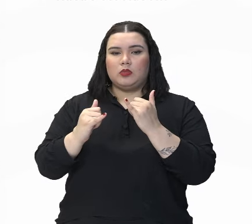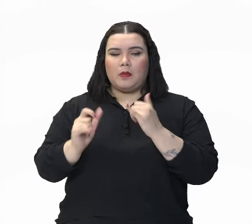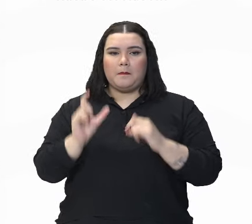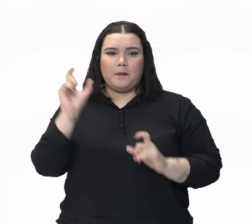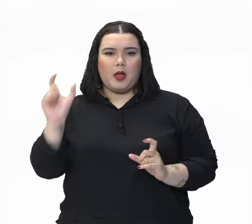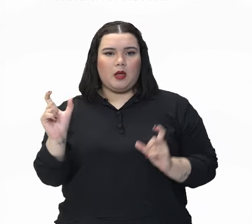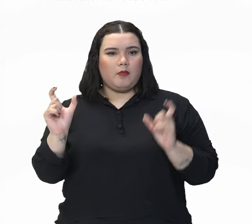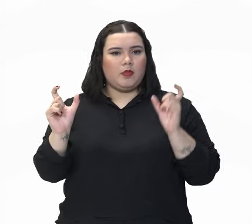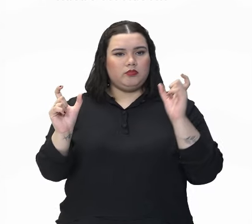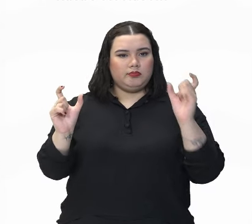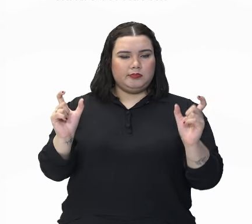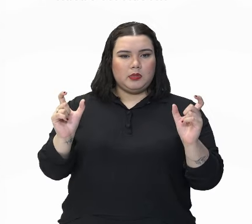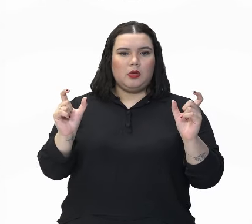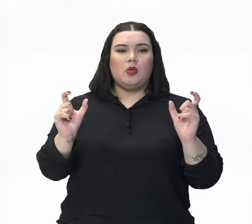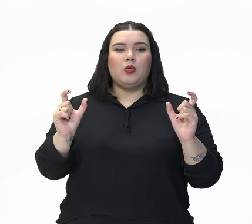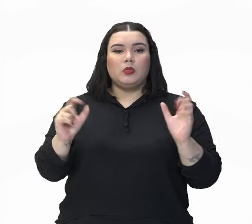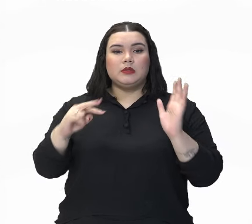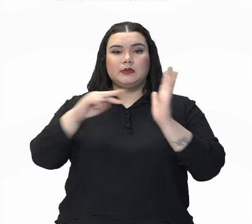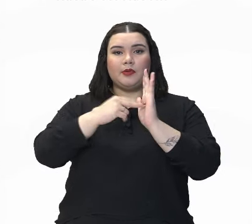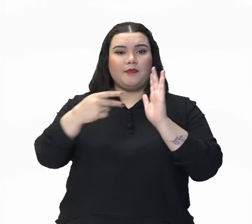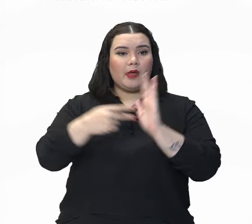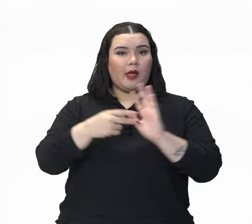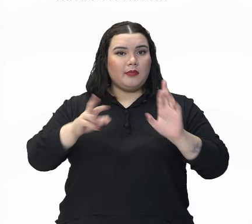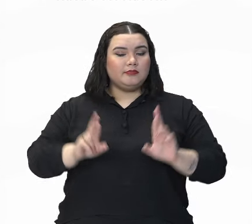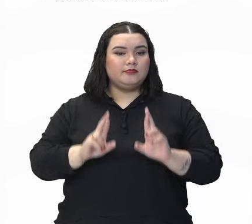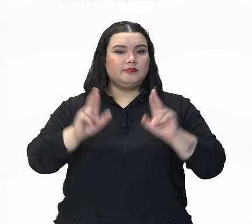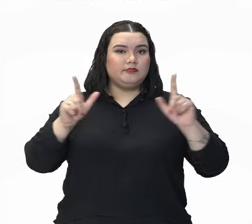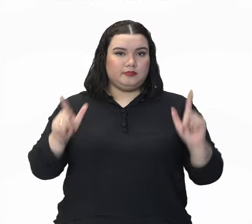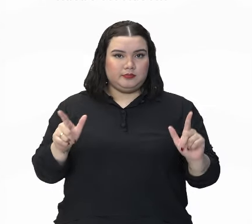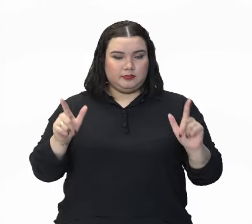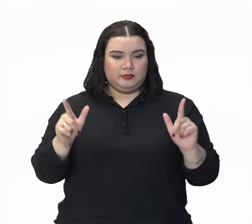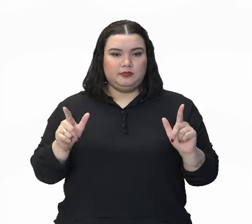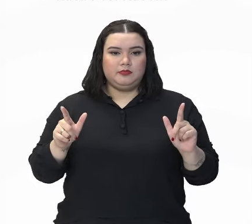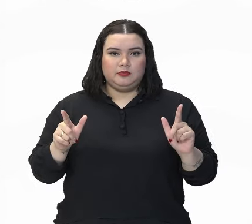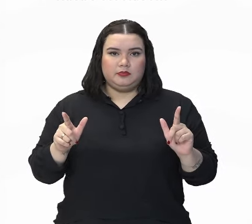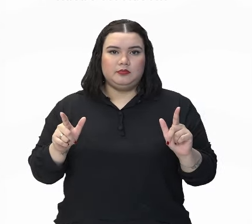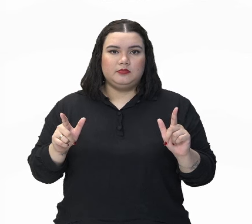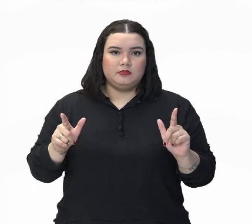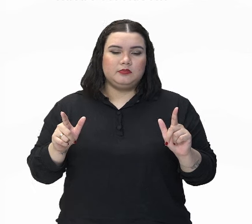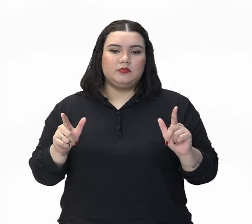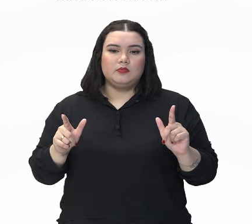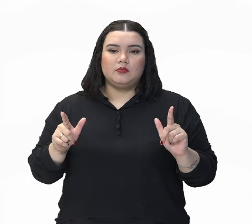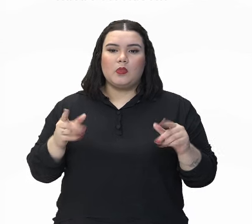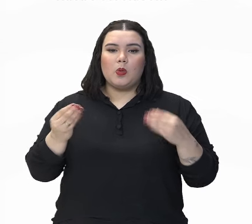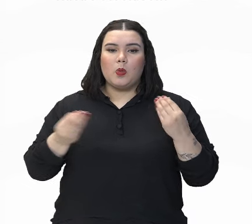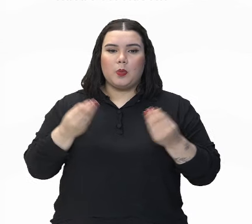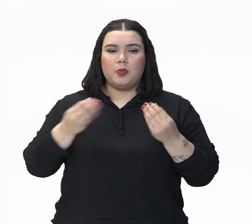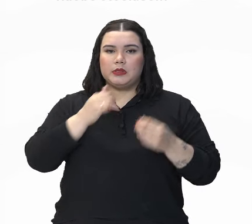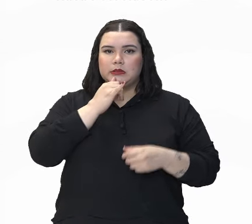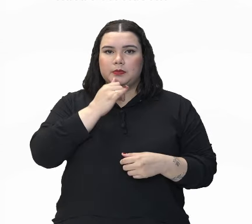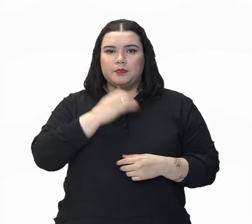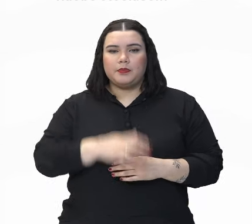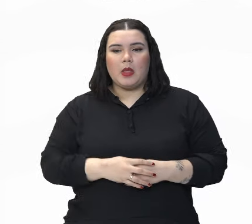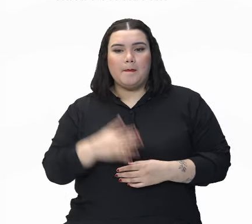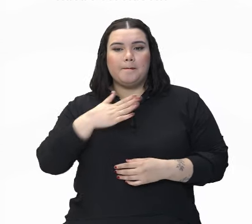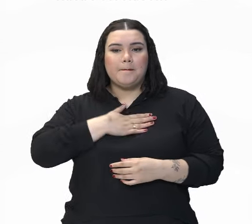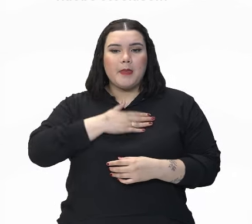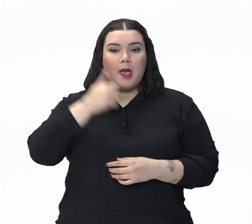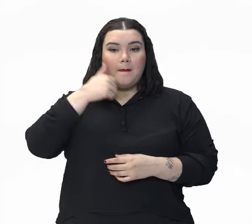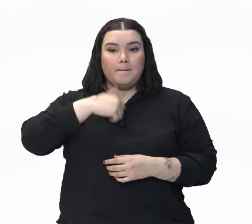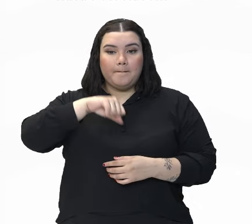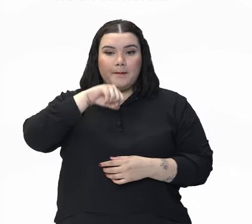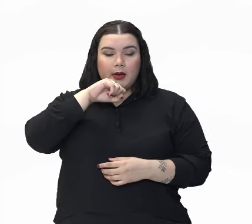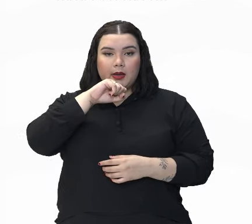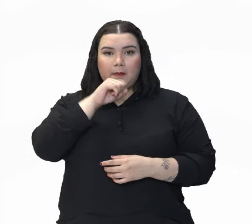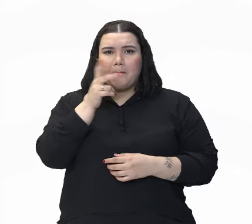palavras ou expressões com sentidos inicialmente diferentes. Olha, minha mãe é como